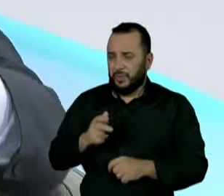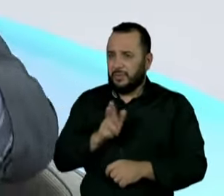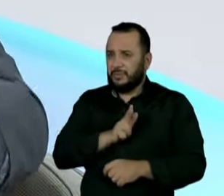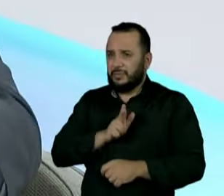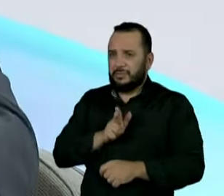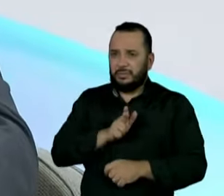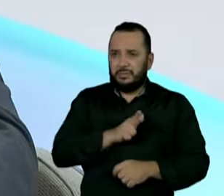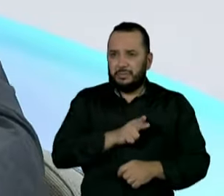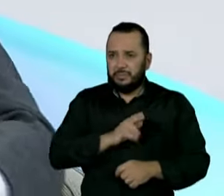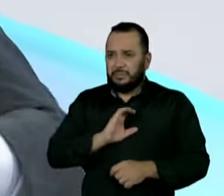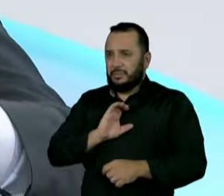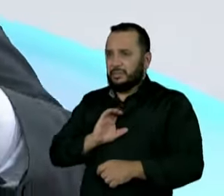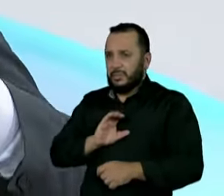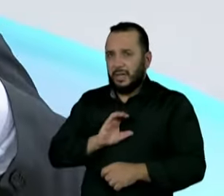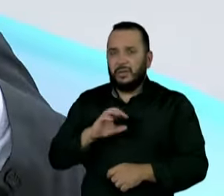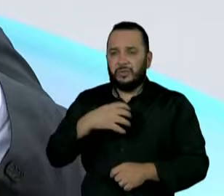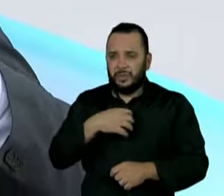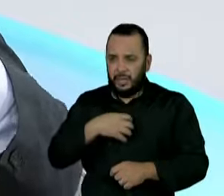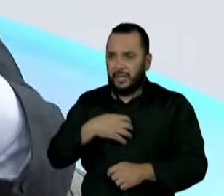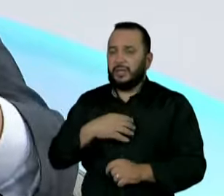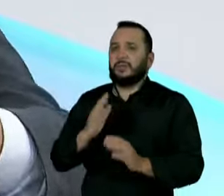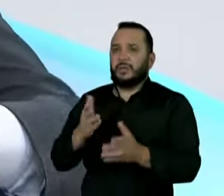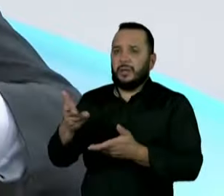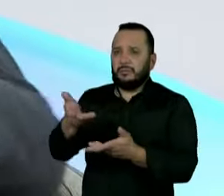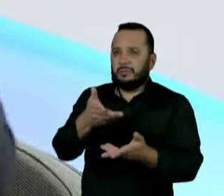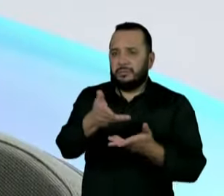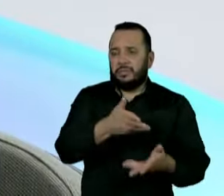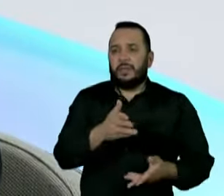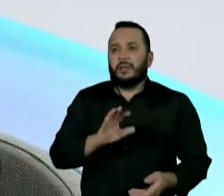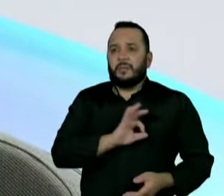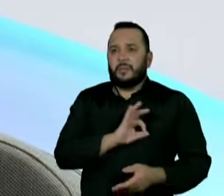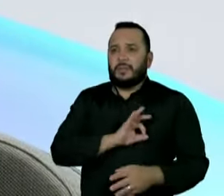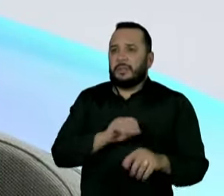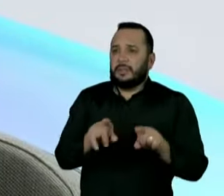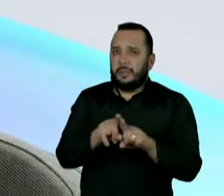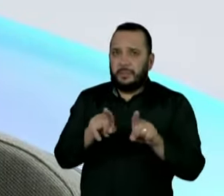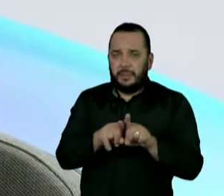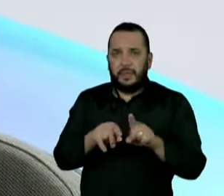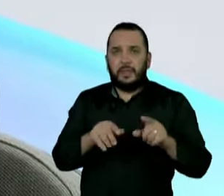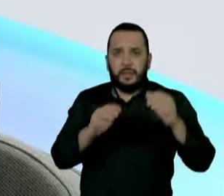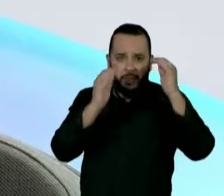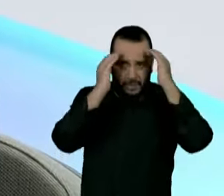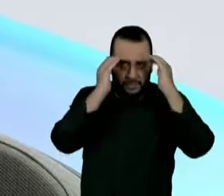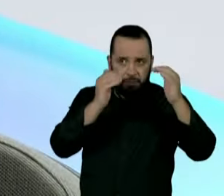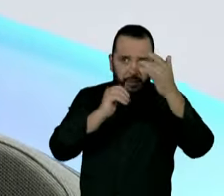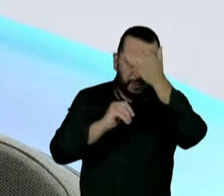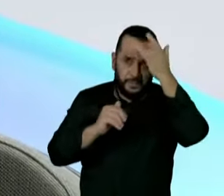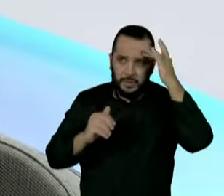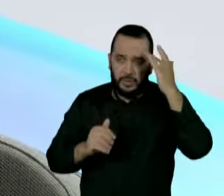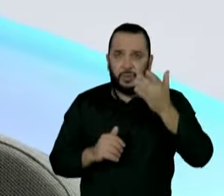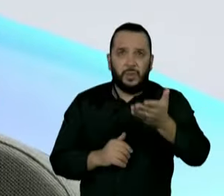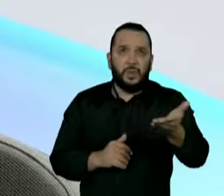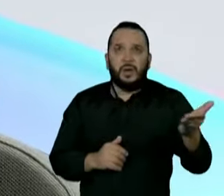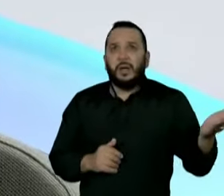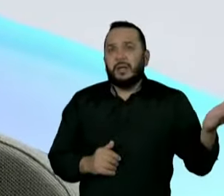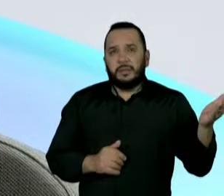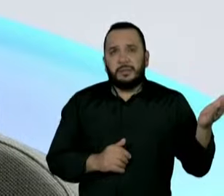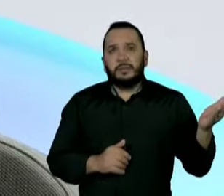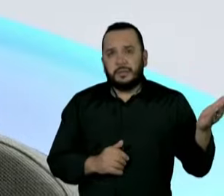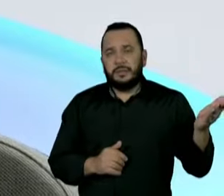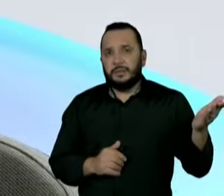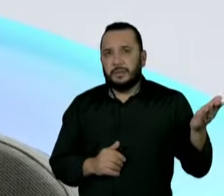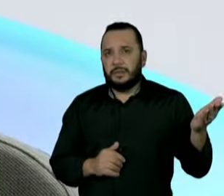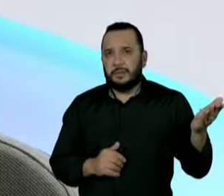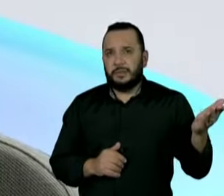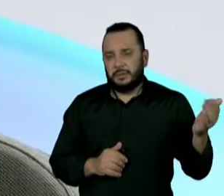o jeito de tratar com a polícia e, ao mesmo tempo, o respeito que você dá às pessoas que são o objetivo